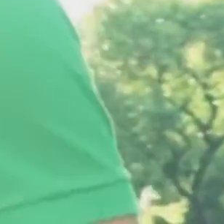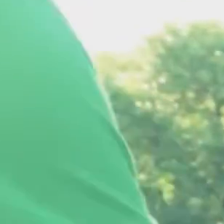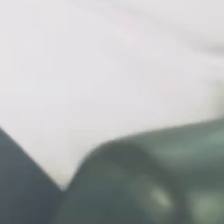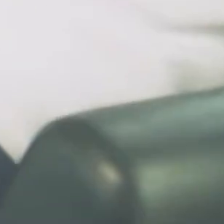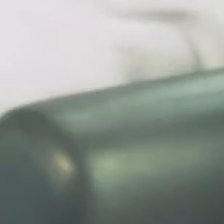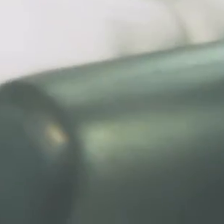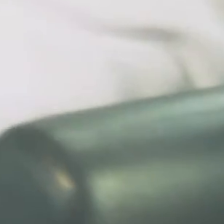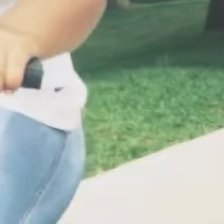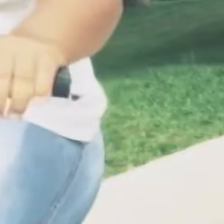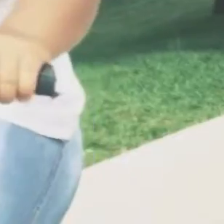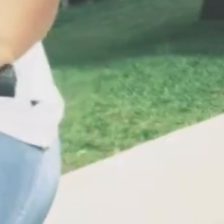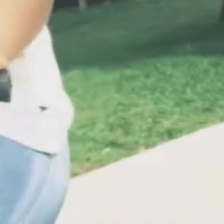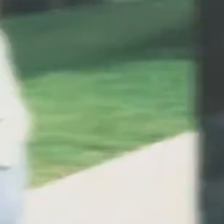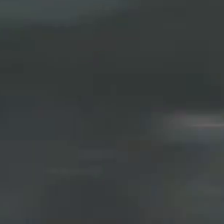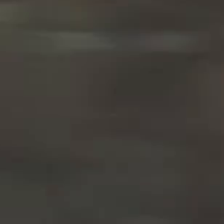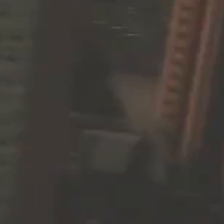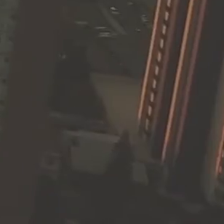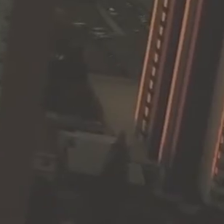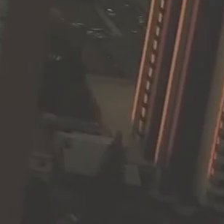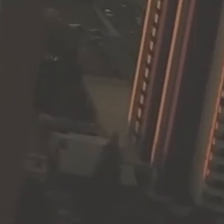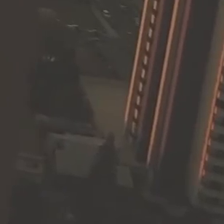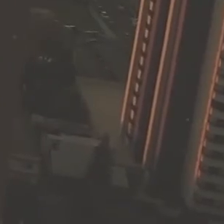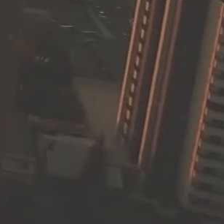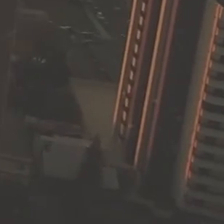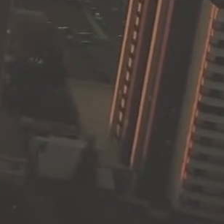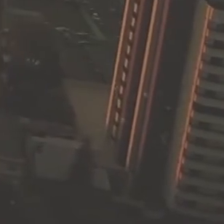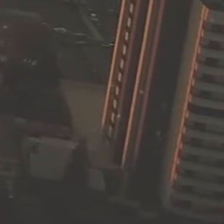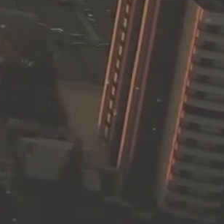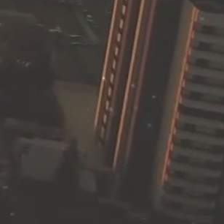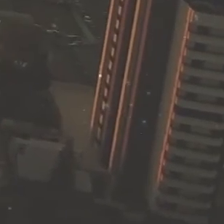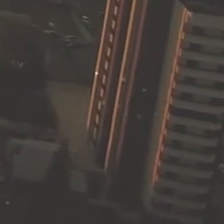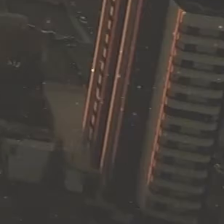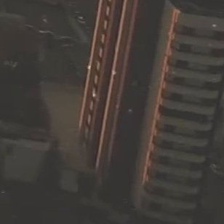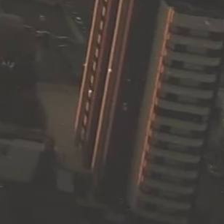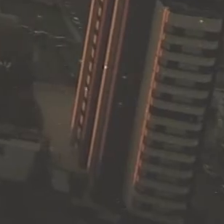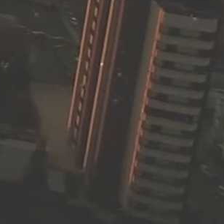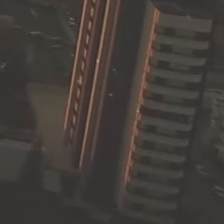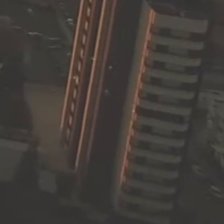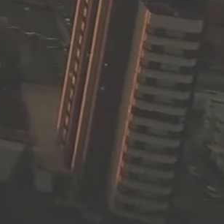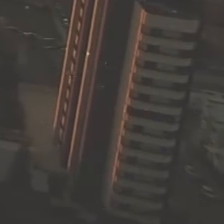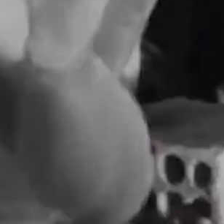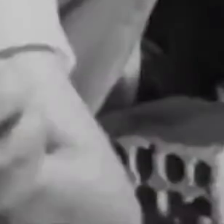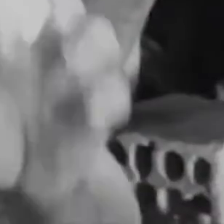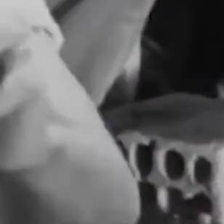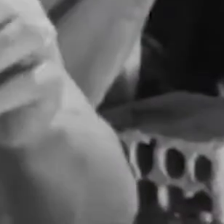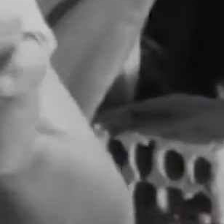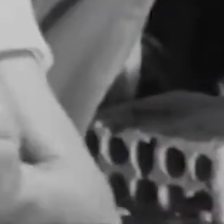Câmara de Vereadores de Passo Fundo. Transformando a vida de todos nós.